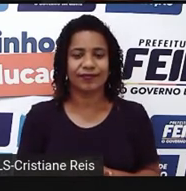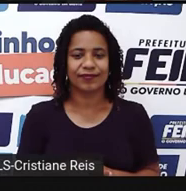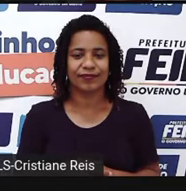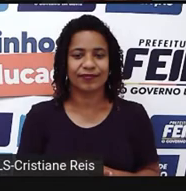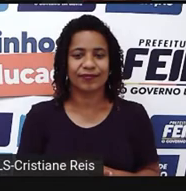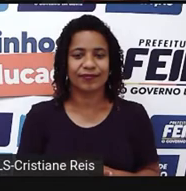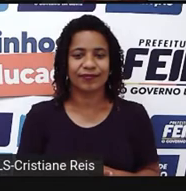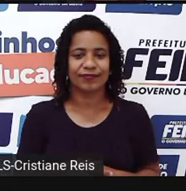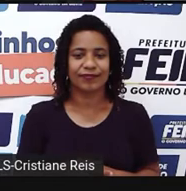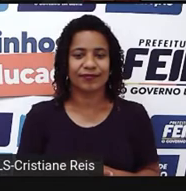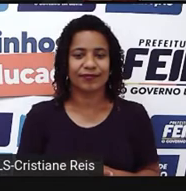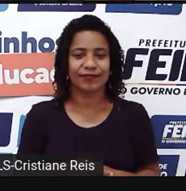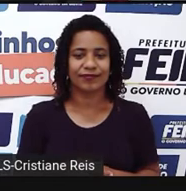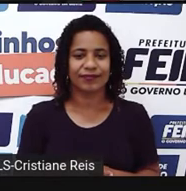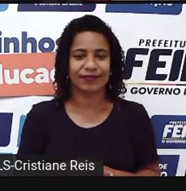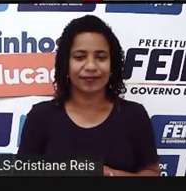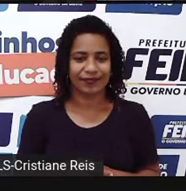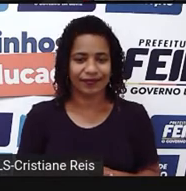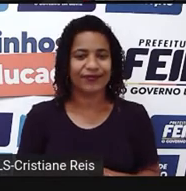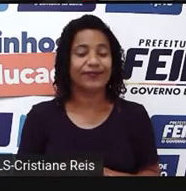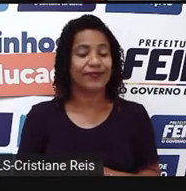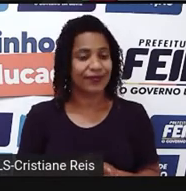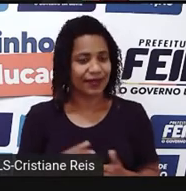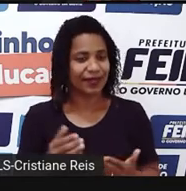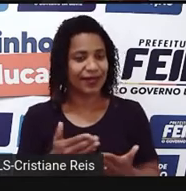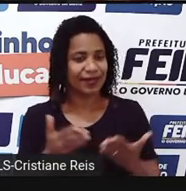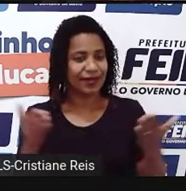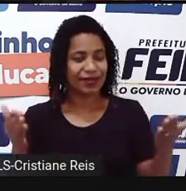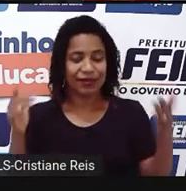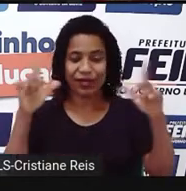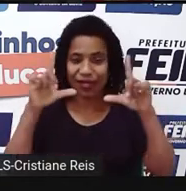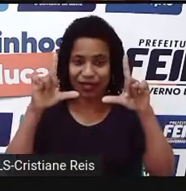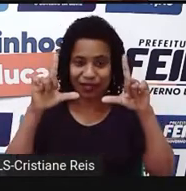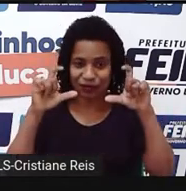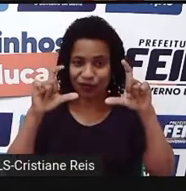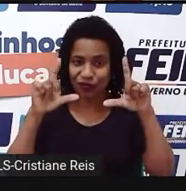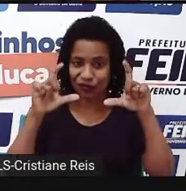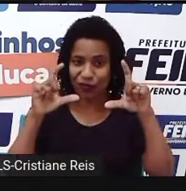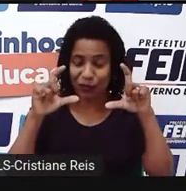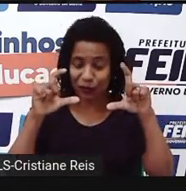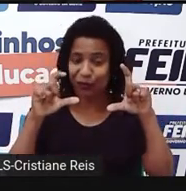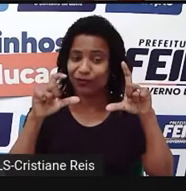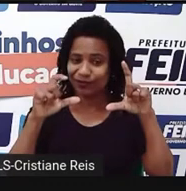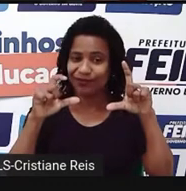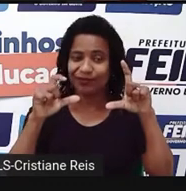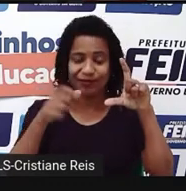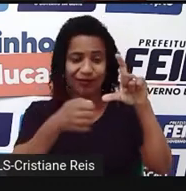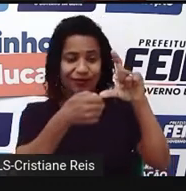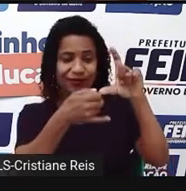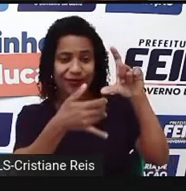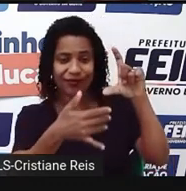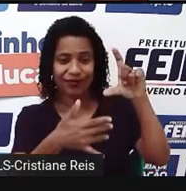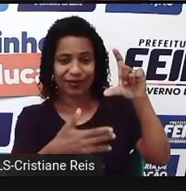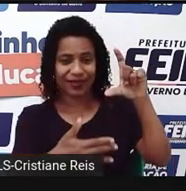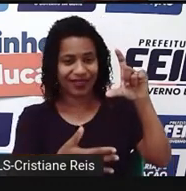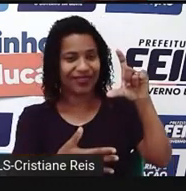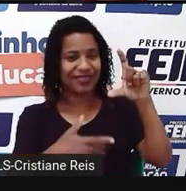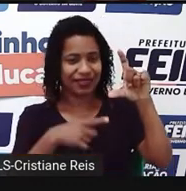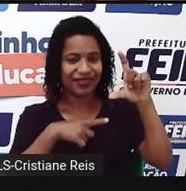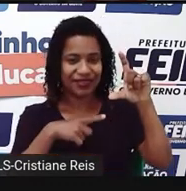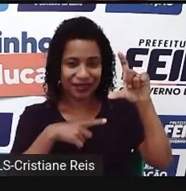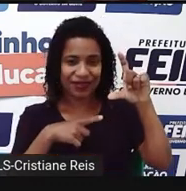Então, as fotos reportagens, elas vêm geralmente acompanhadas